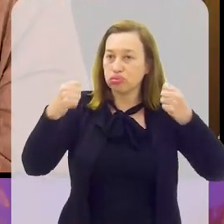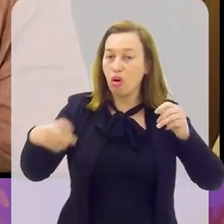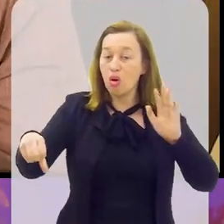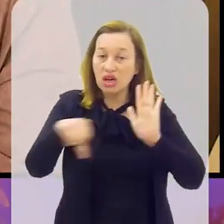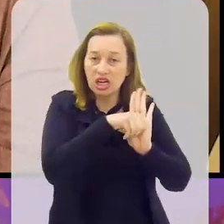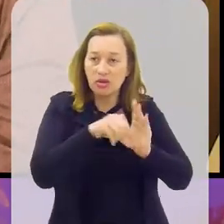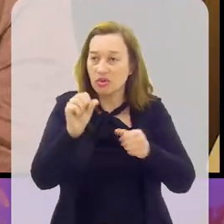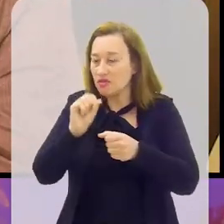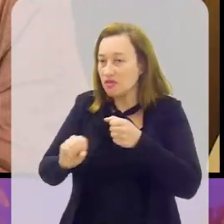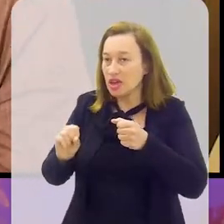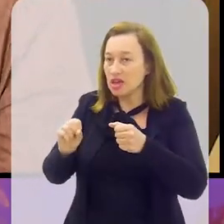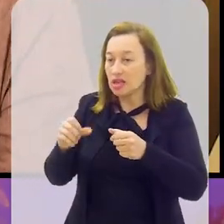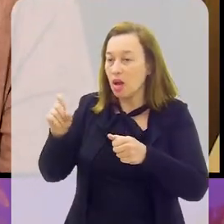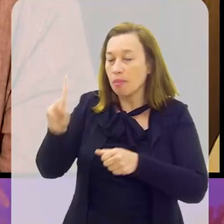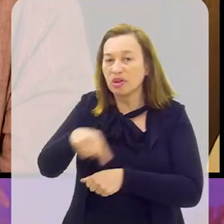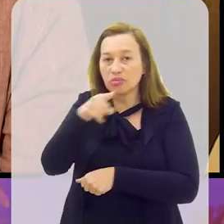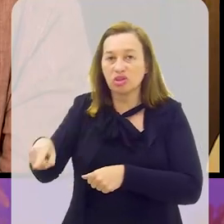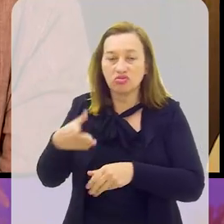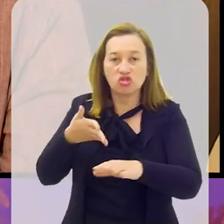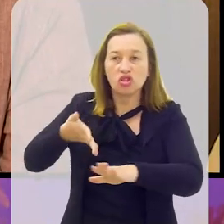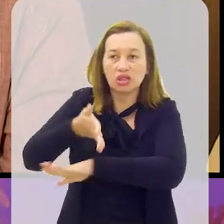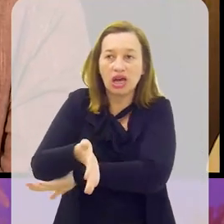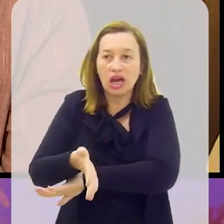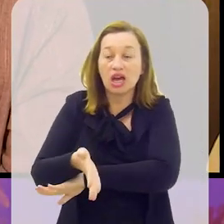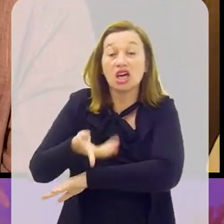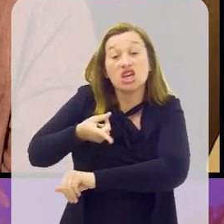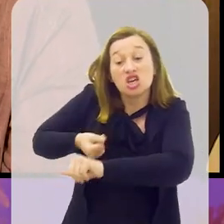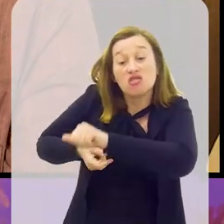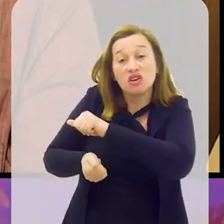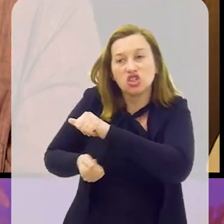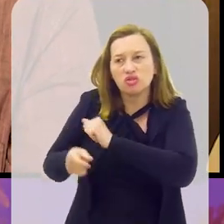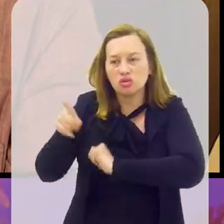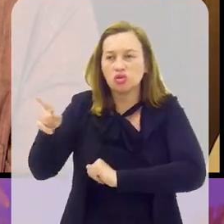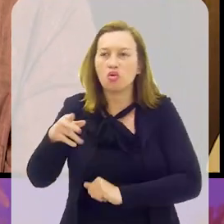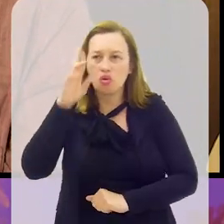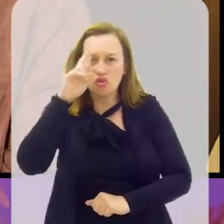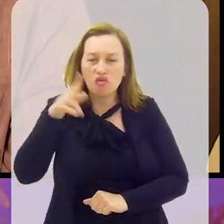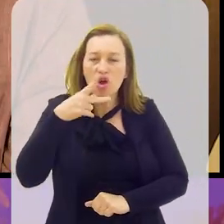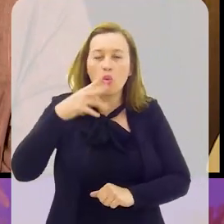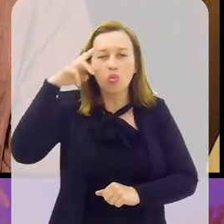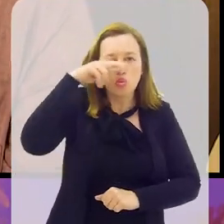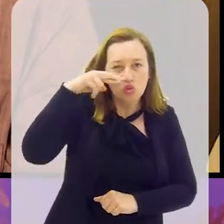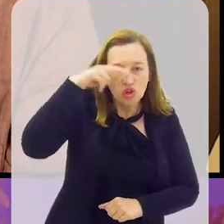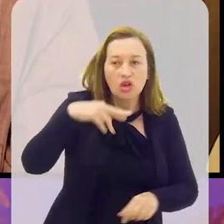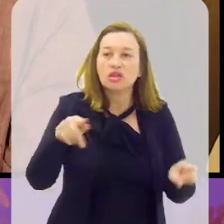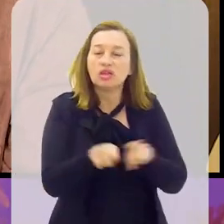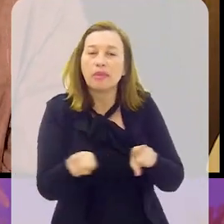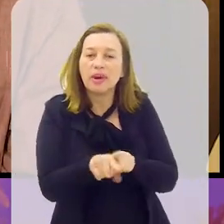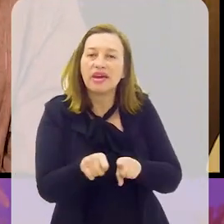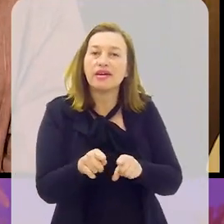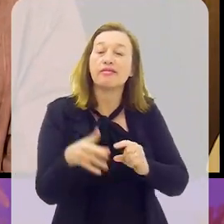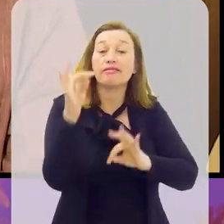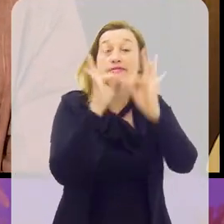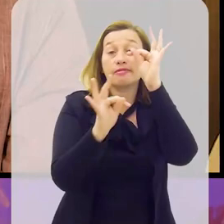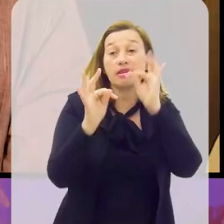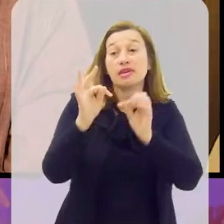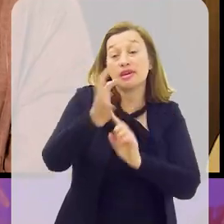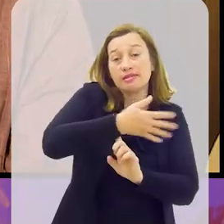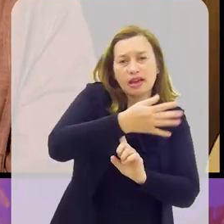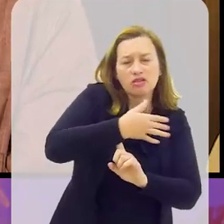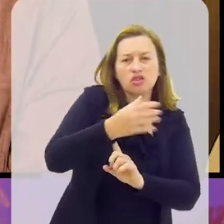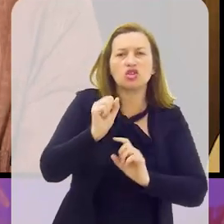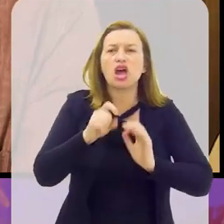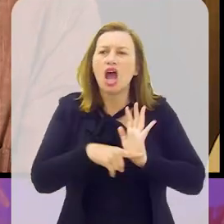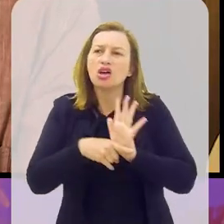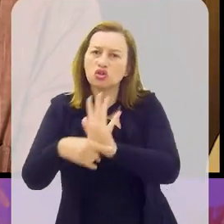Quer dizer, investir naquilo que o senhor disse ainda há pouco, né? Em investigação, mas investir também em tecnologia,